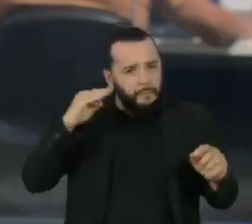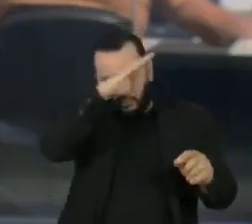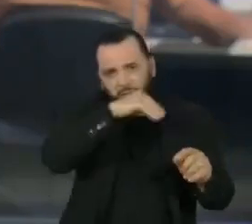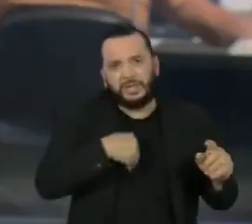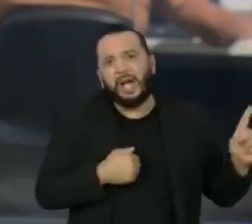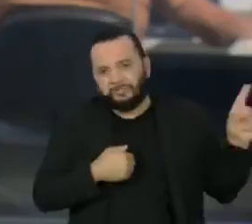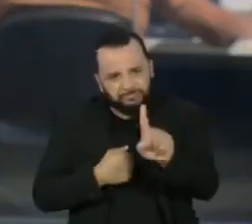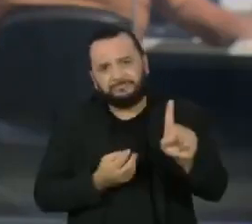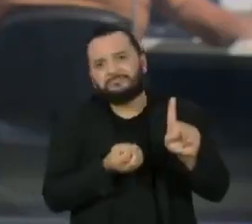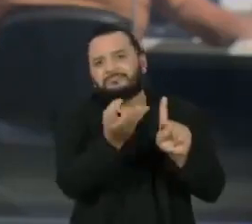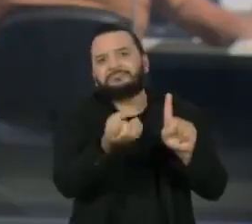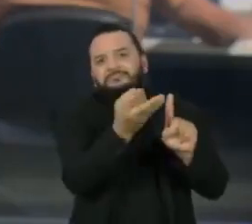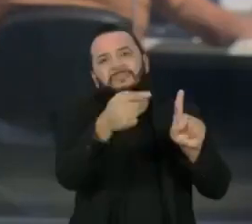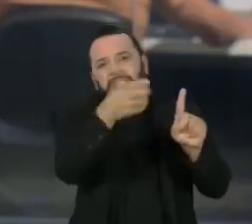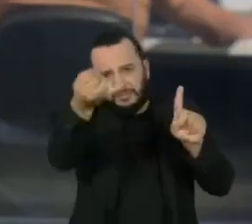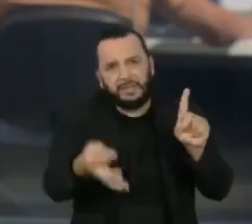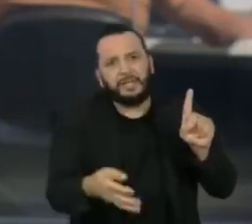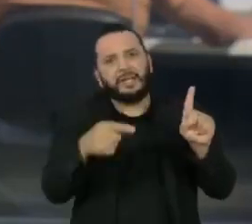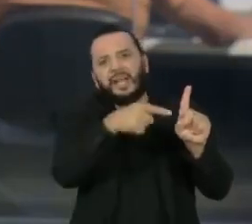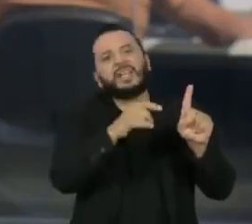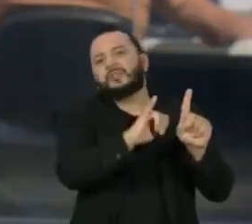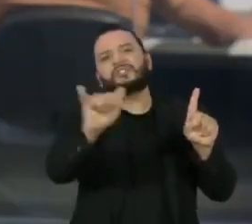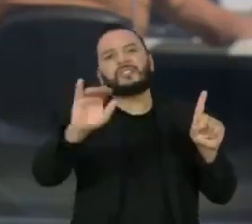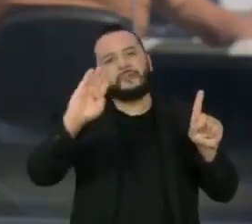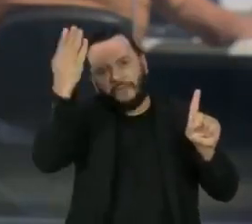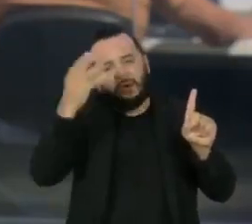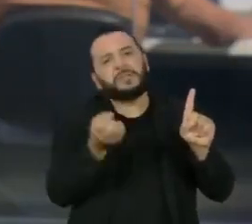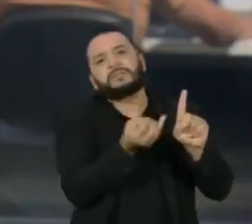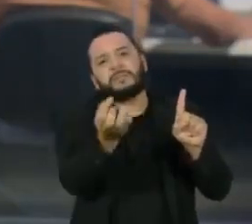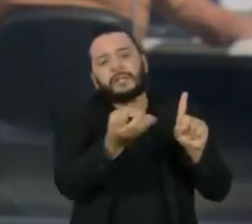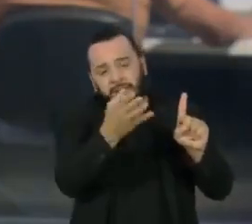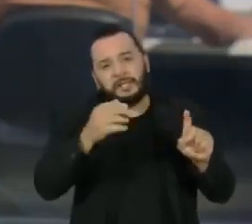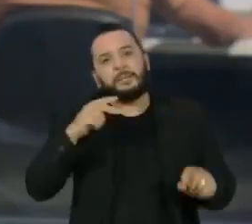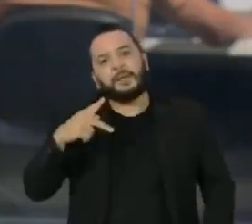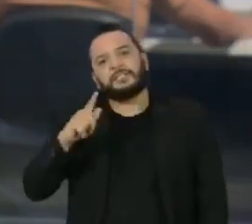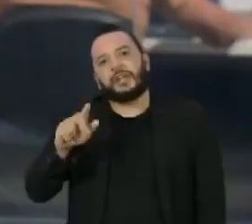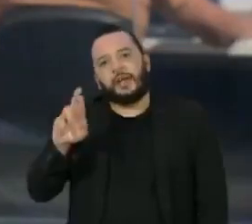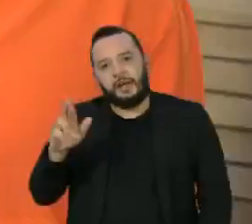explique a divulgação de informação falsa. A PGR não tem prazo para se pronunciar. para A não